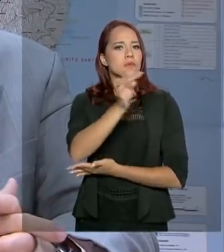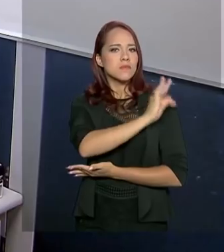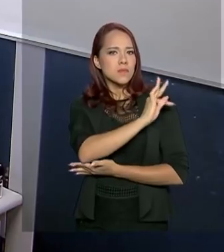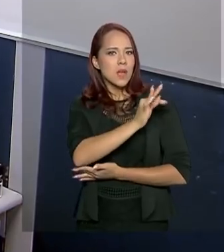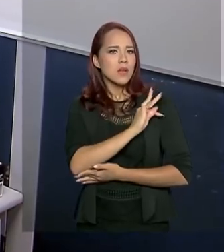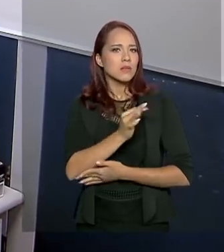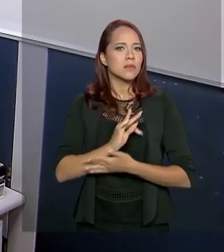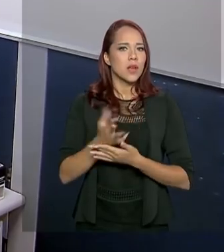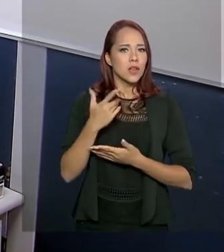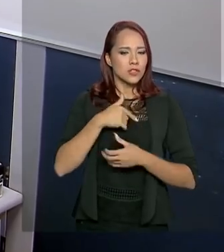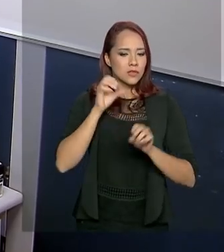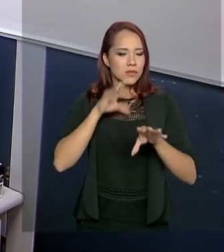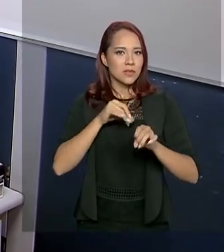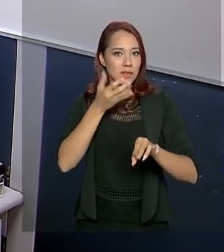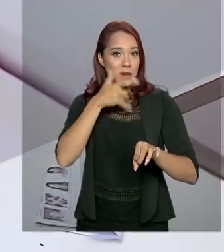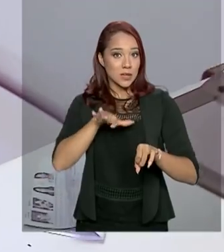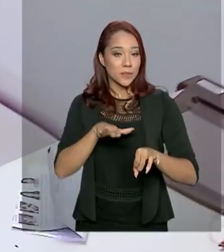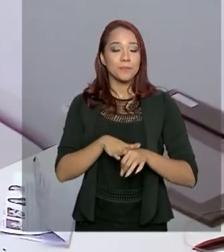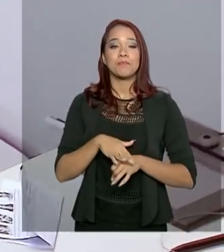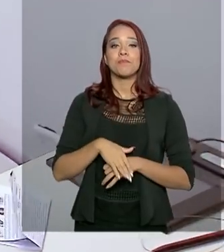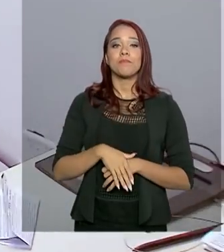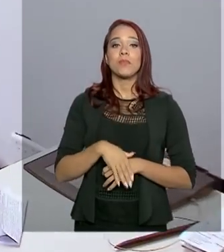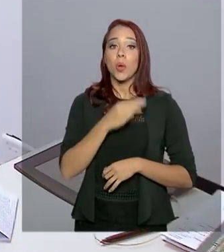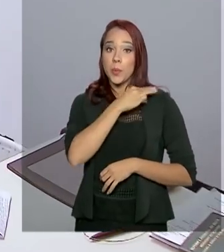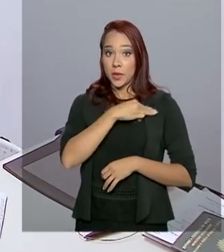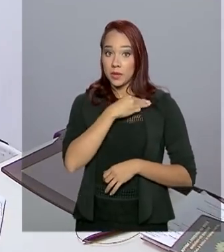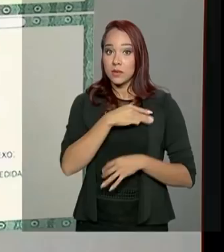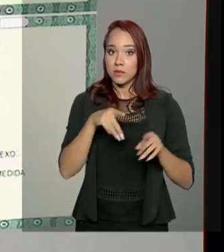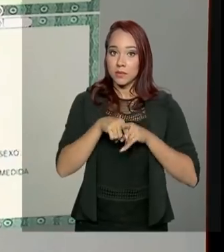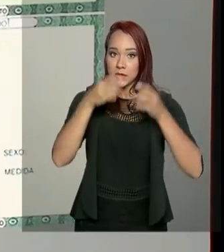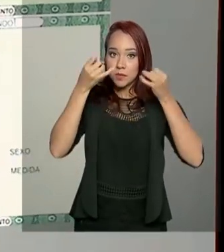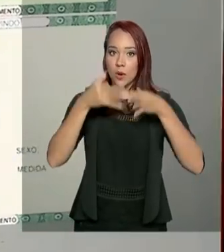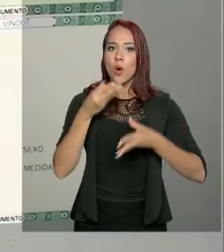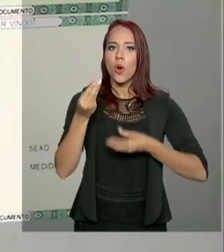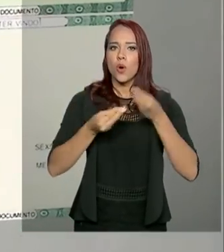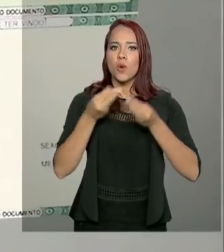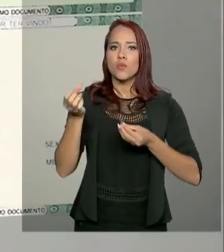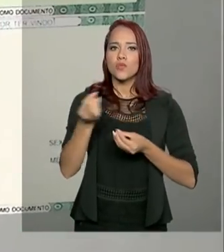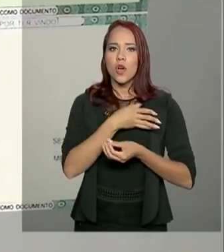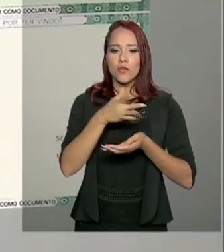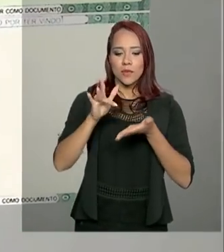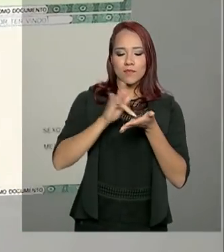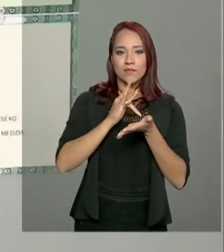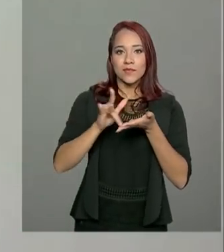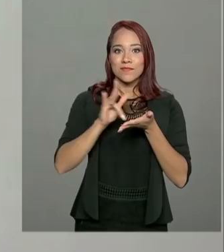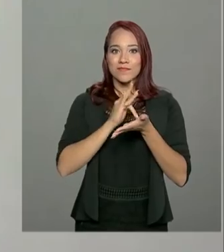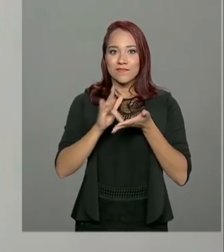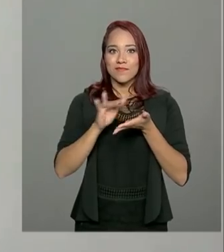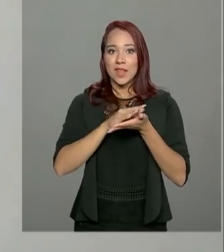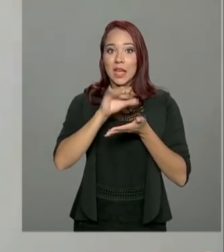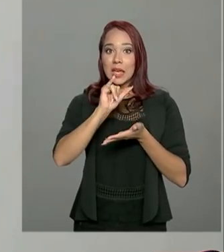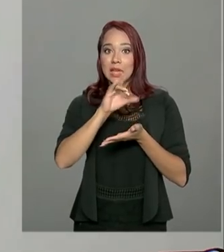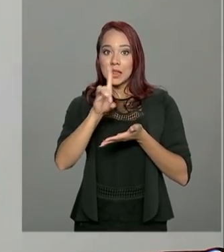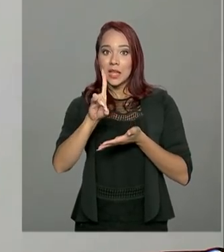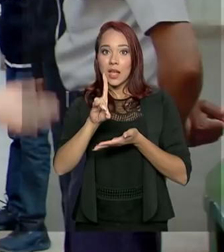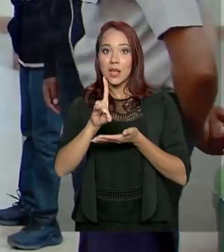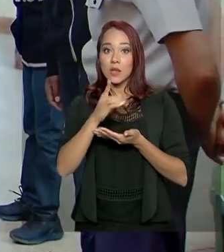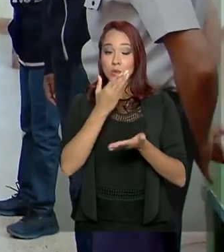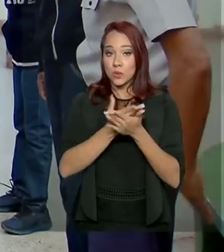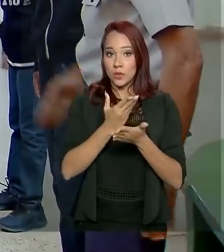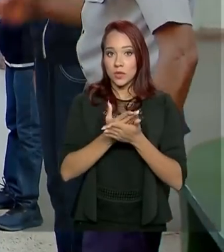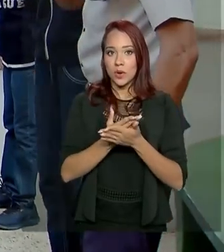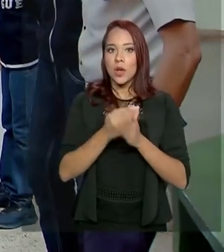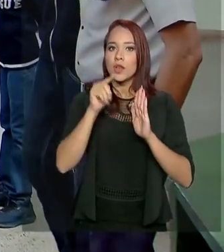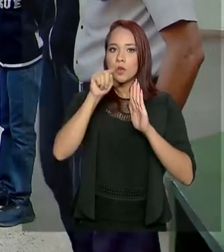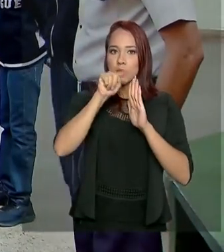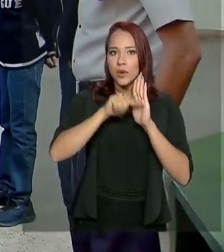crianças. O ministro destacou ainda a nova carteira estudantil digital e gratuita, o chamado ID Estudantil, e